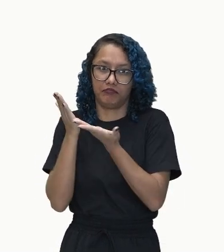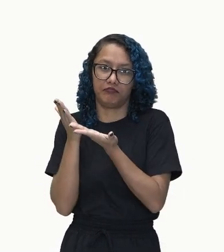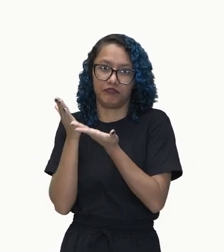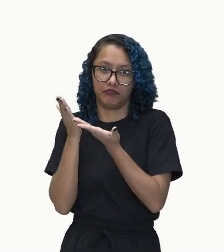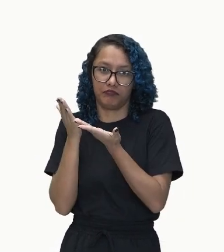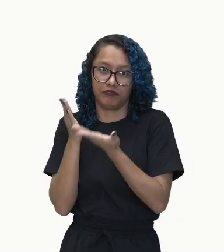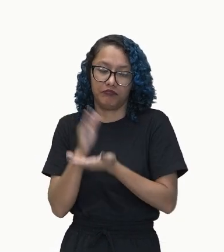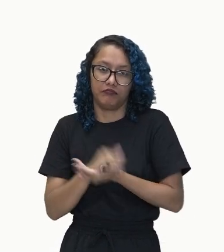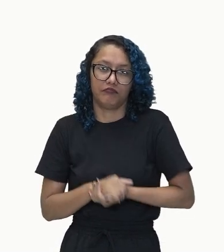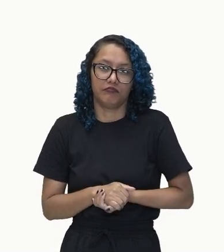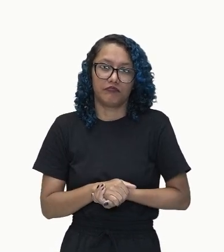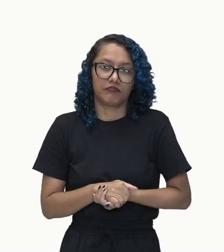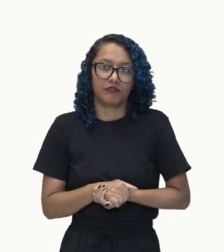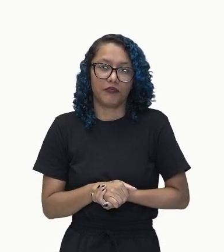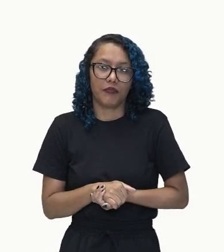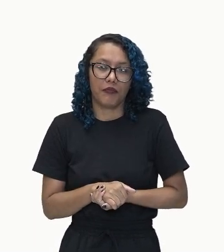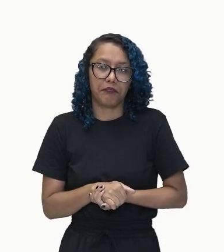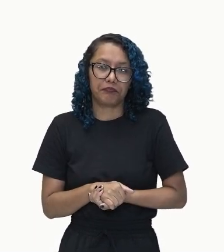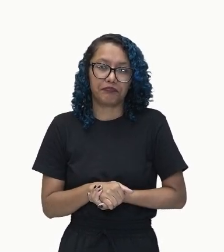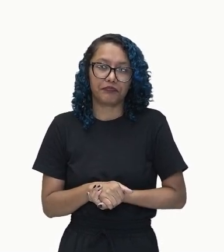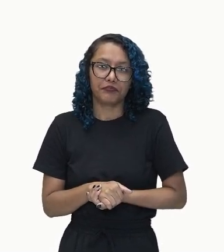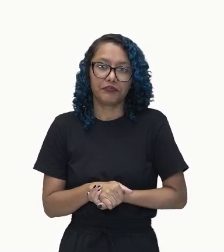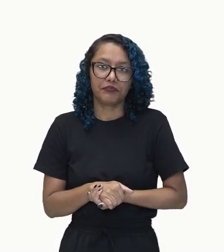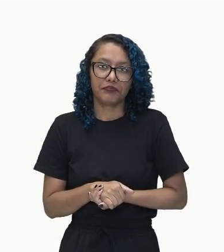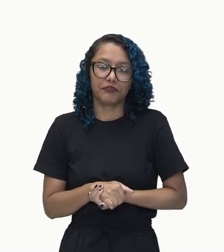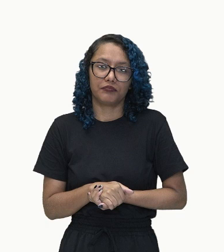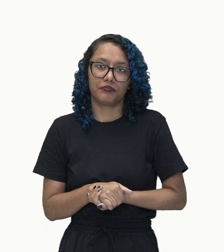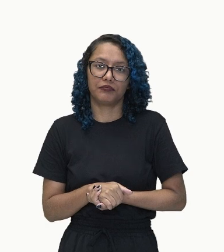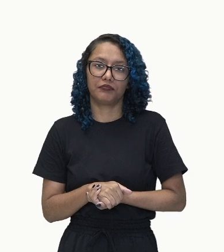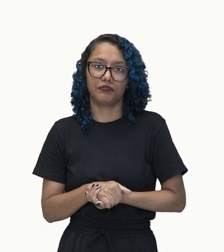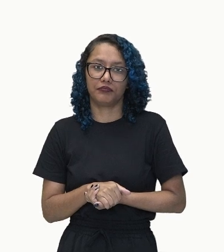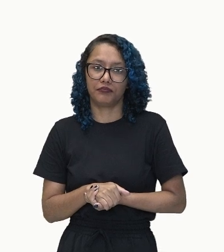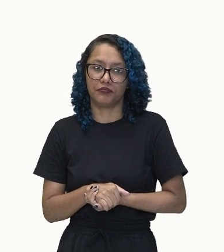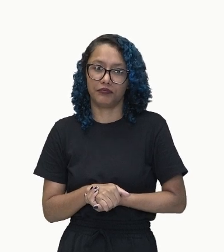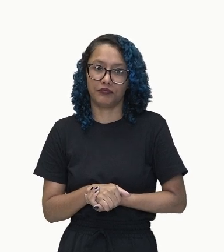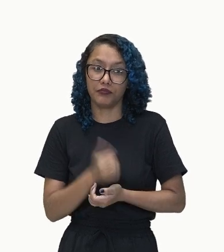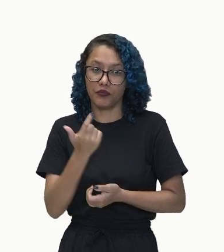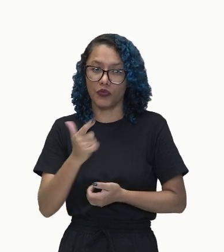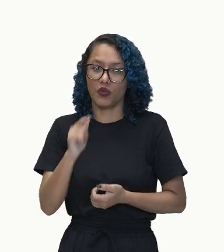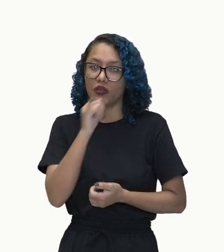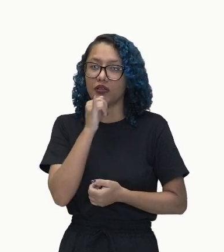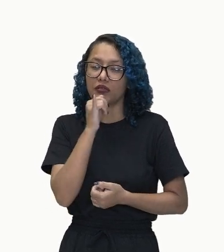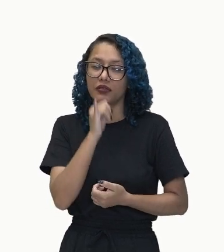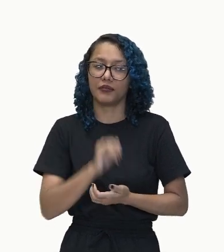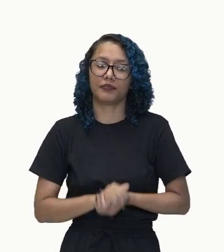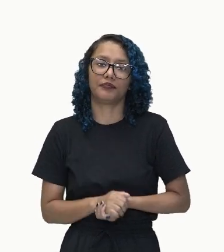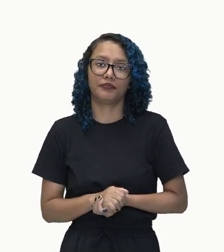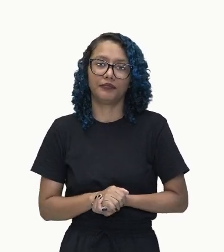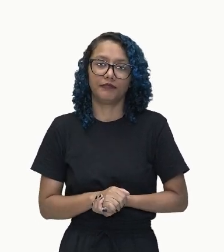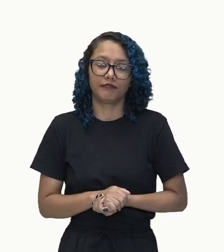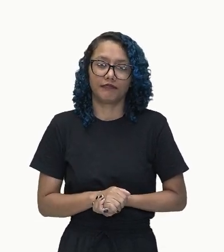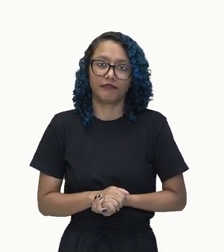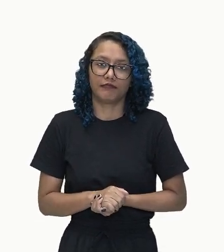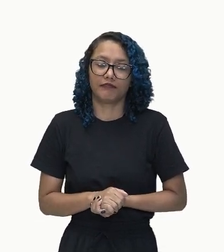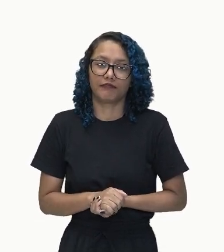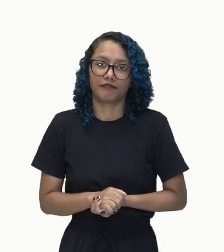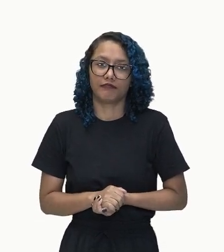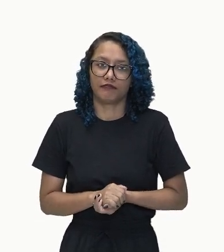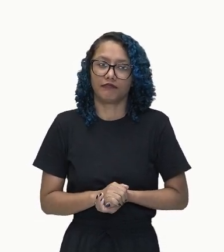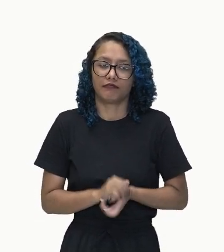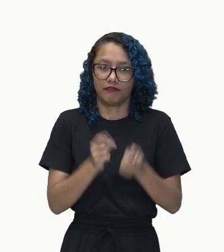cochilava. Ok? Muito bem. Então já sabemos aqui. Agora vamos ver outro exemplo aqui que nós trouxemos pra você aqui.